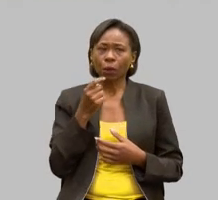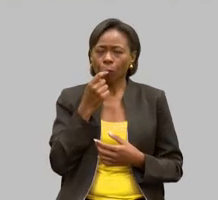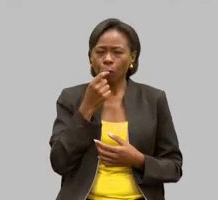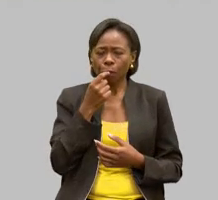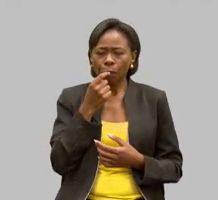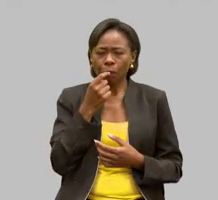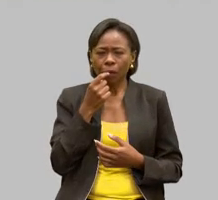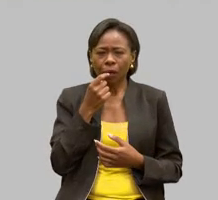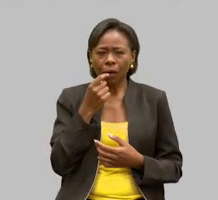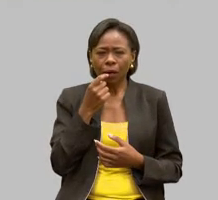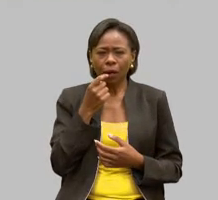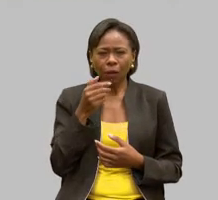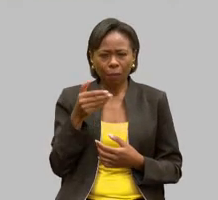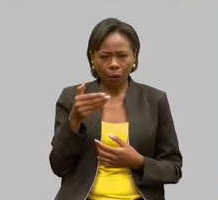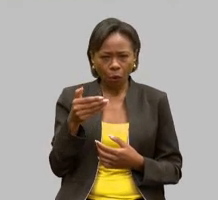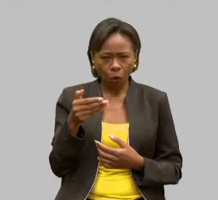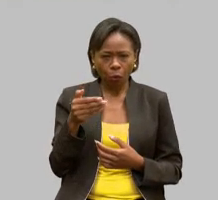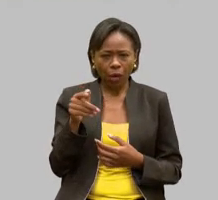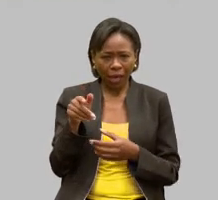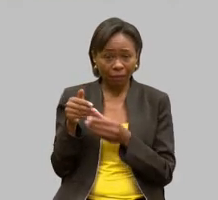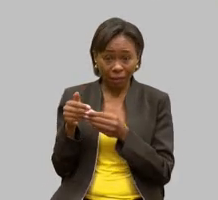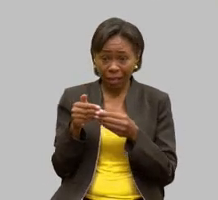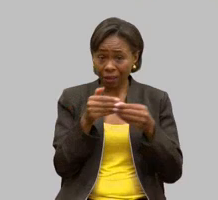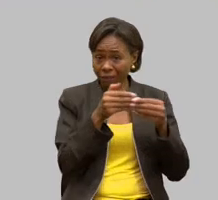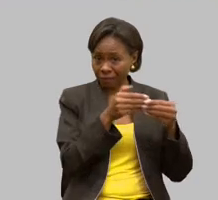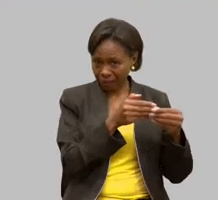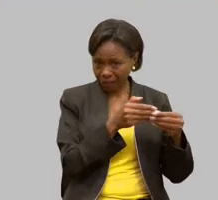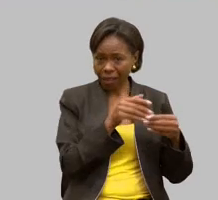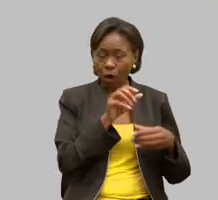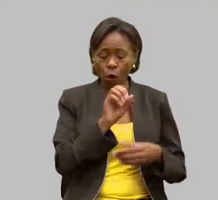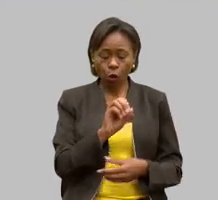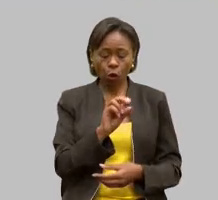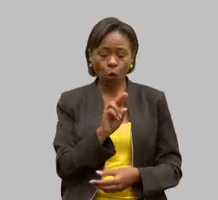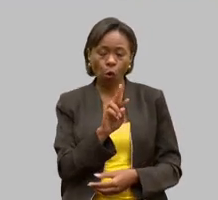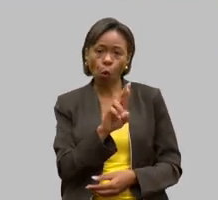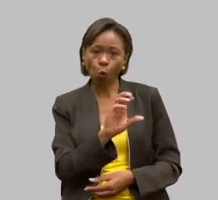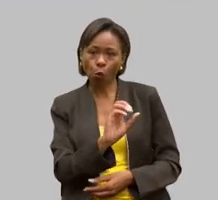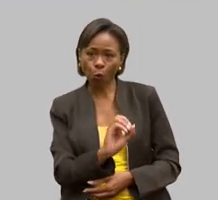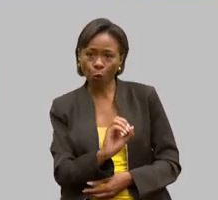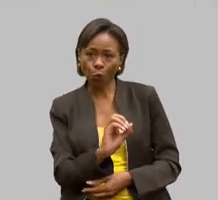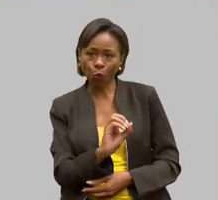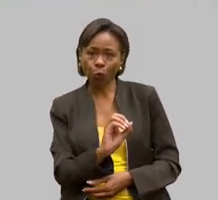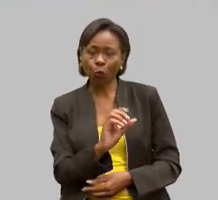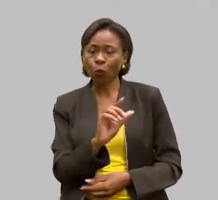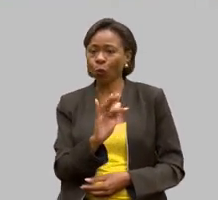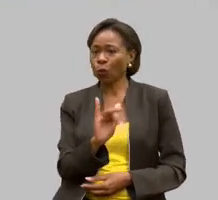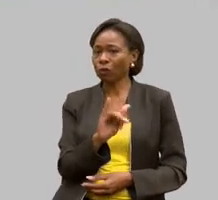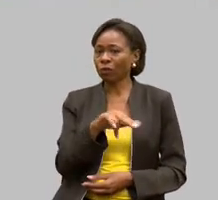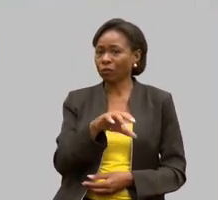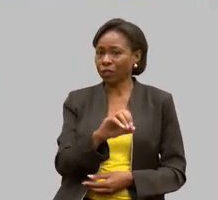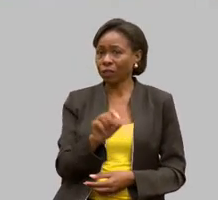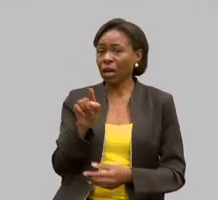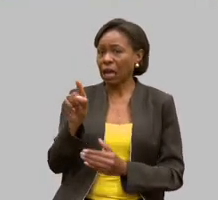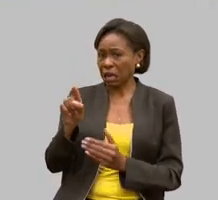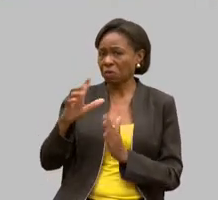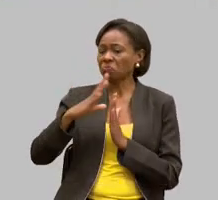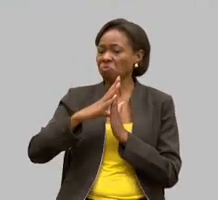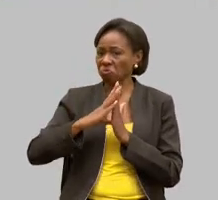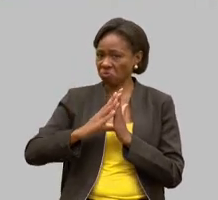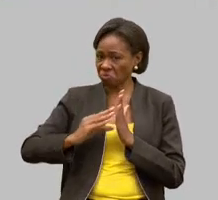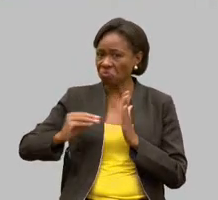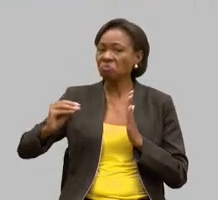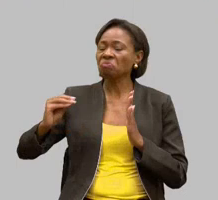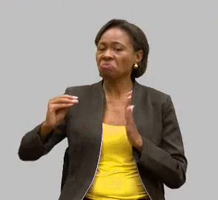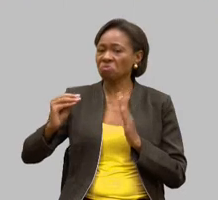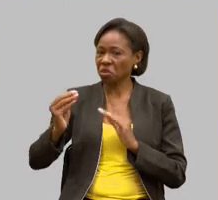em ouro fino. Vamos fazer uma audiência lá. O exemplo desse moço inspira as nossas APAEs. de